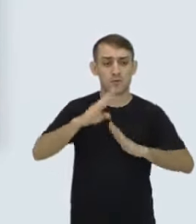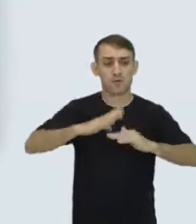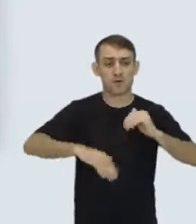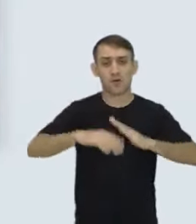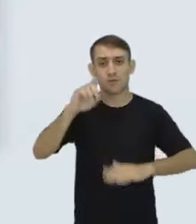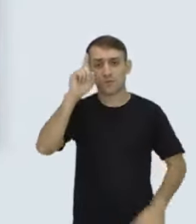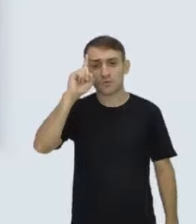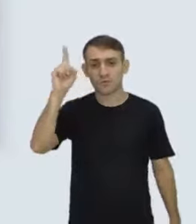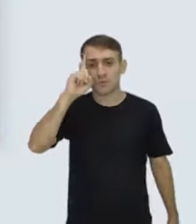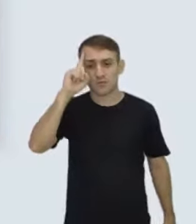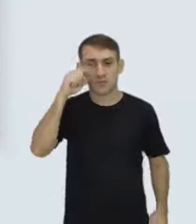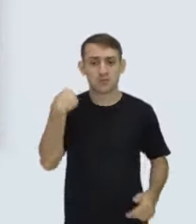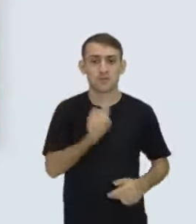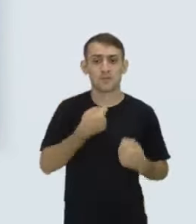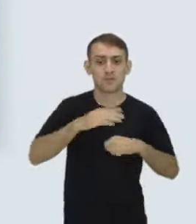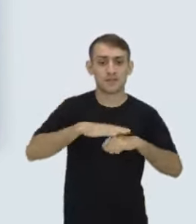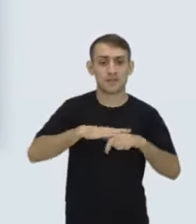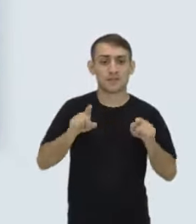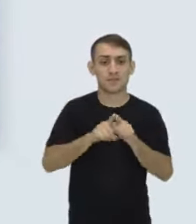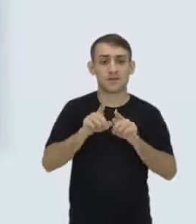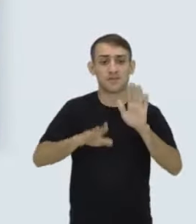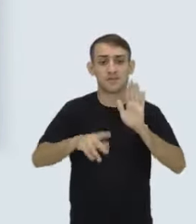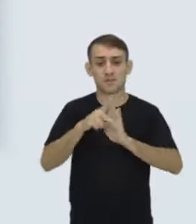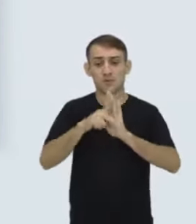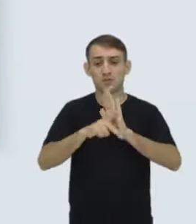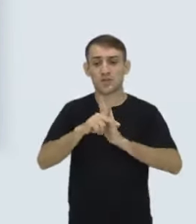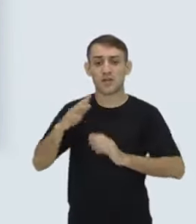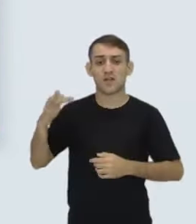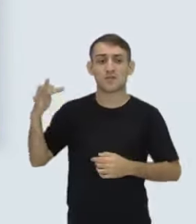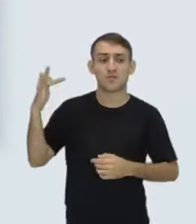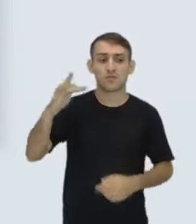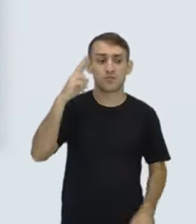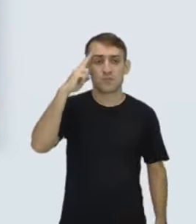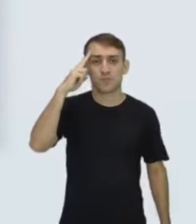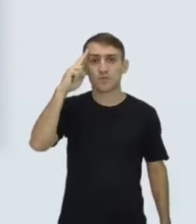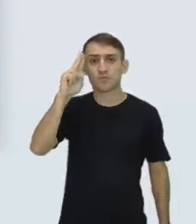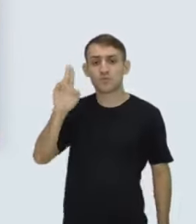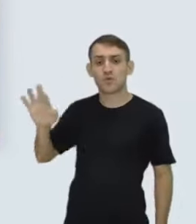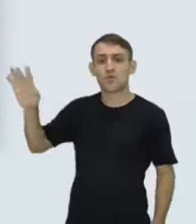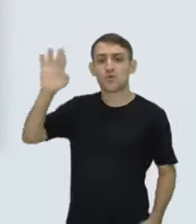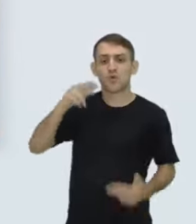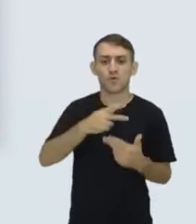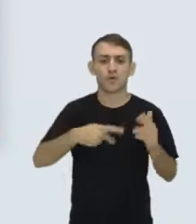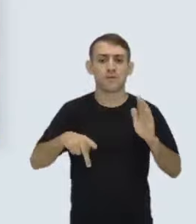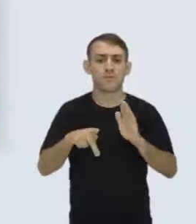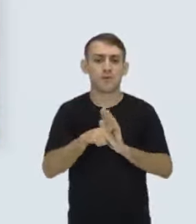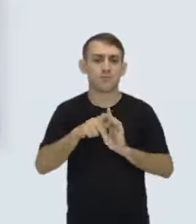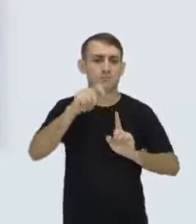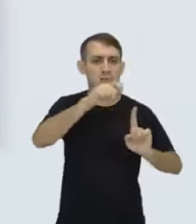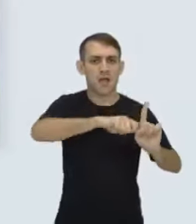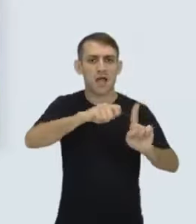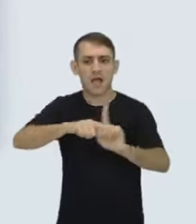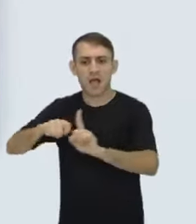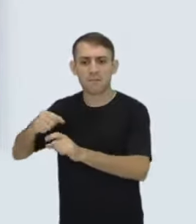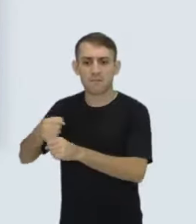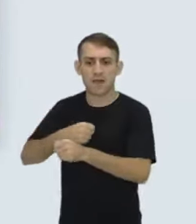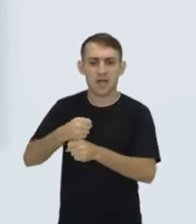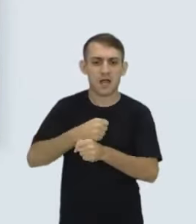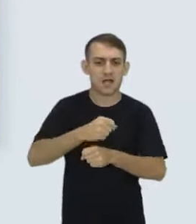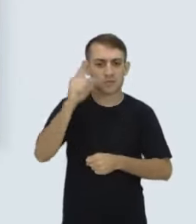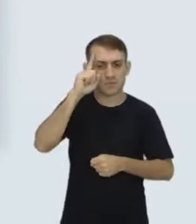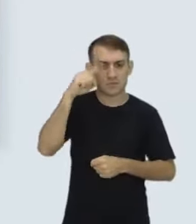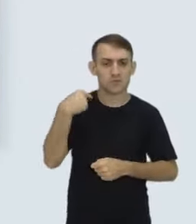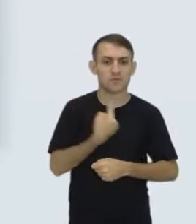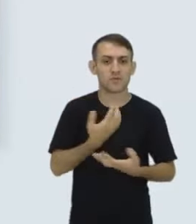dia a dia, coisas que a gente tem que fazer, quanto pra projetos maiores, sonhos, coisas de longo prazo, meses, anos, viagens que você quer